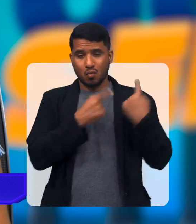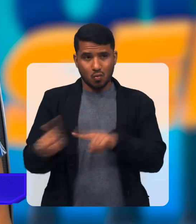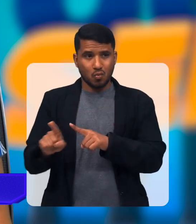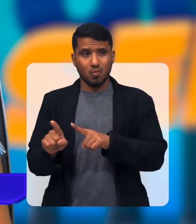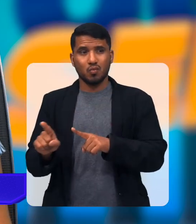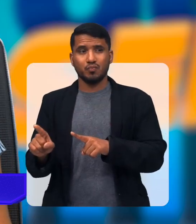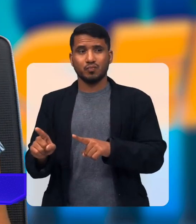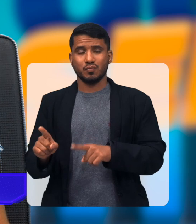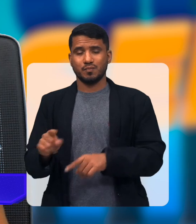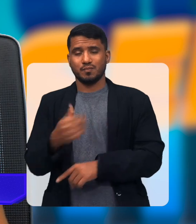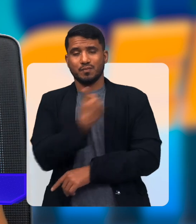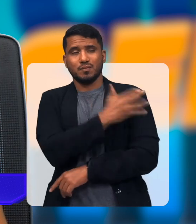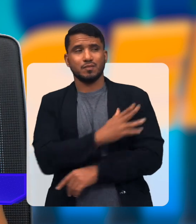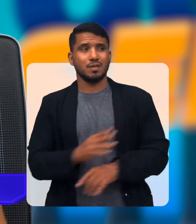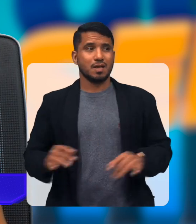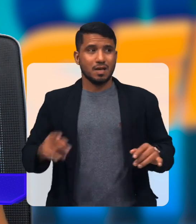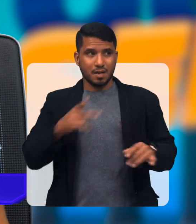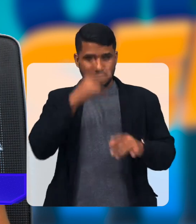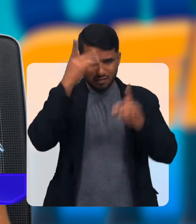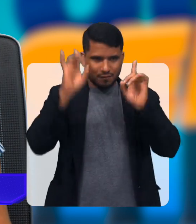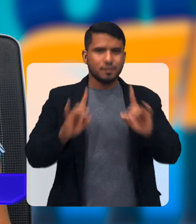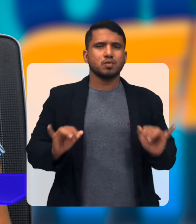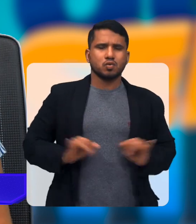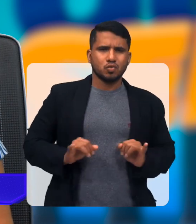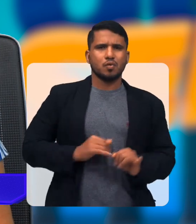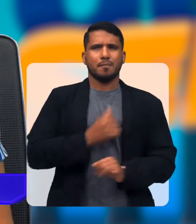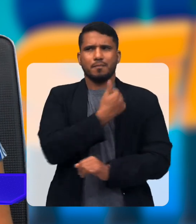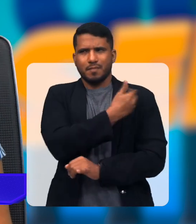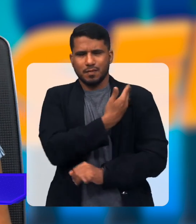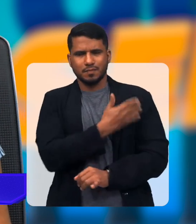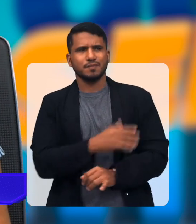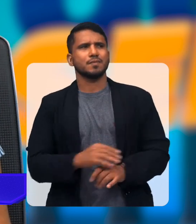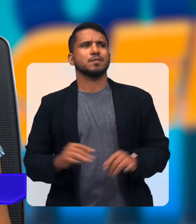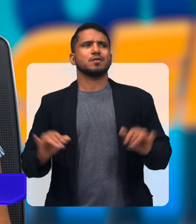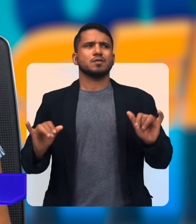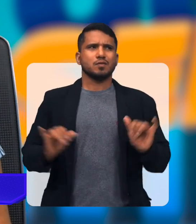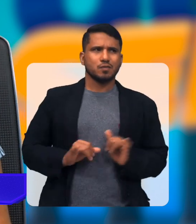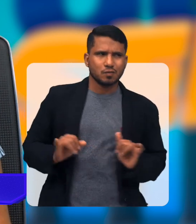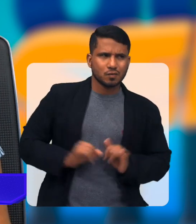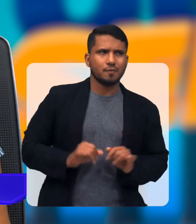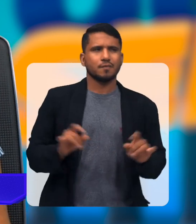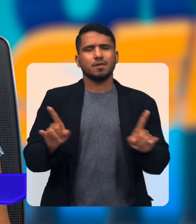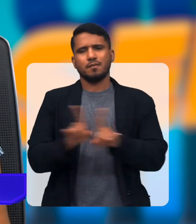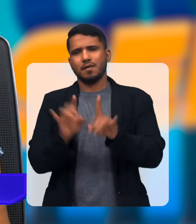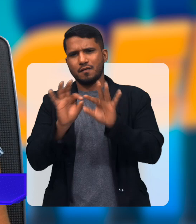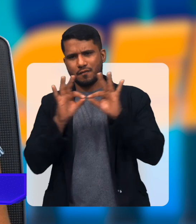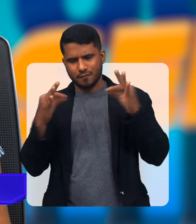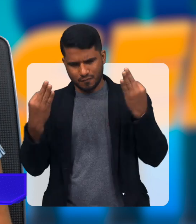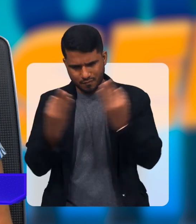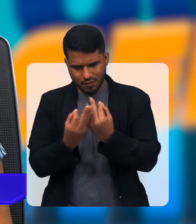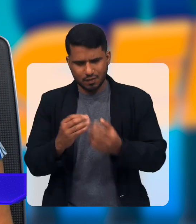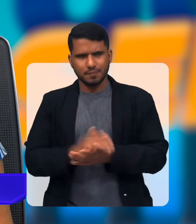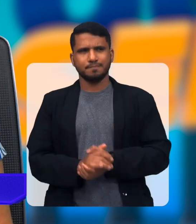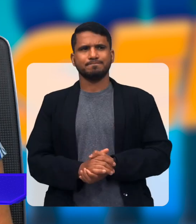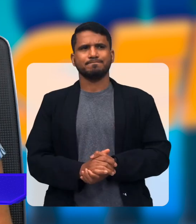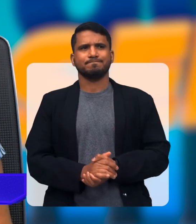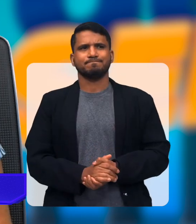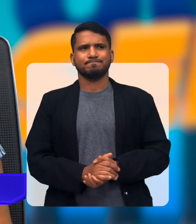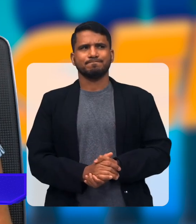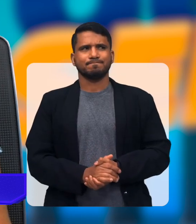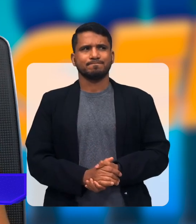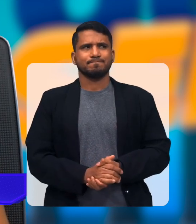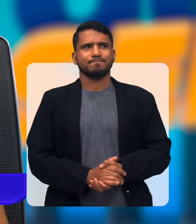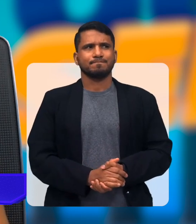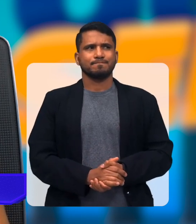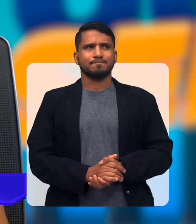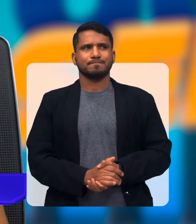Contra isso Porque assim Sofre A pessoa Com deficiência Com preconceito Sofre A família